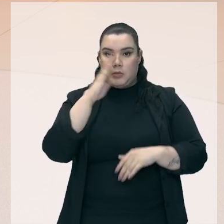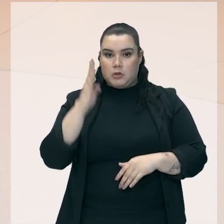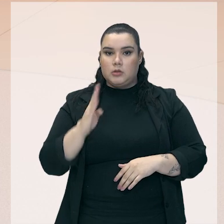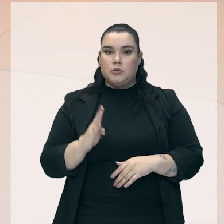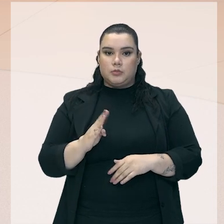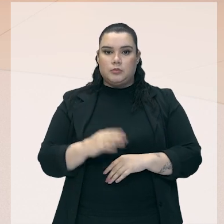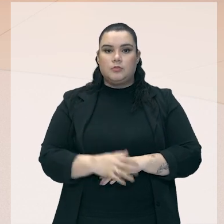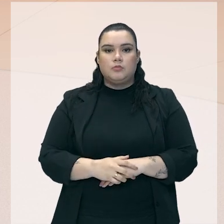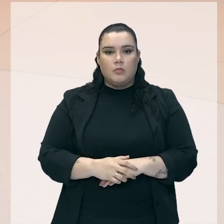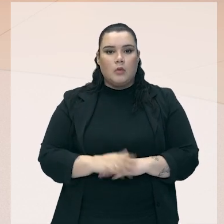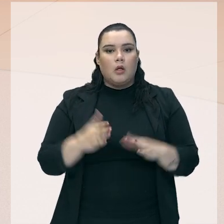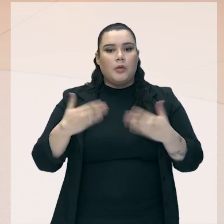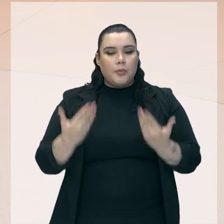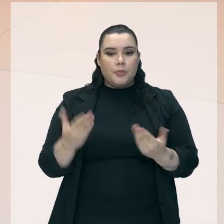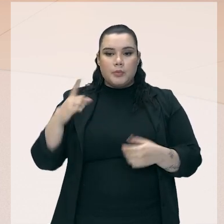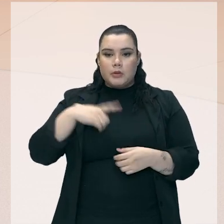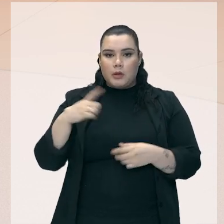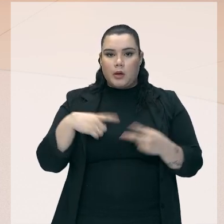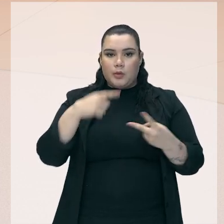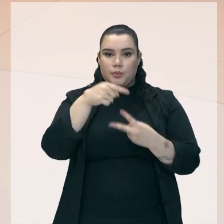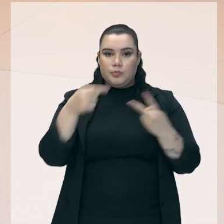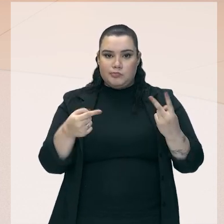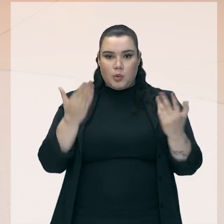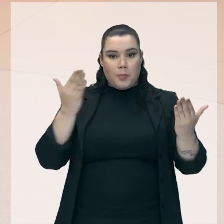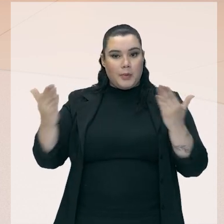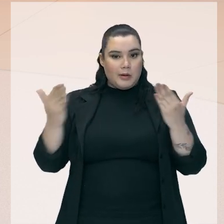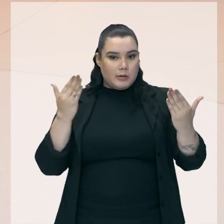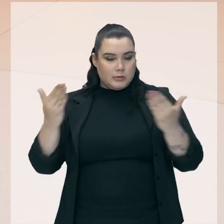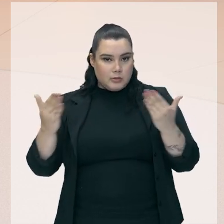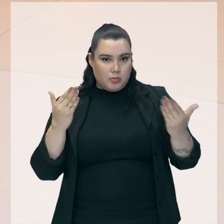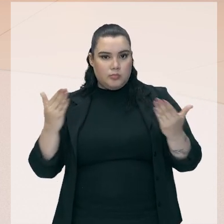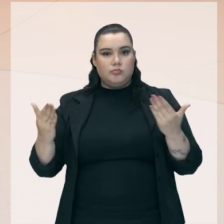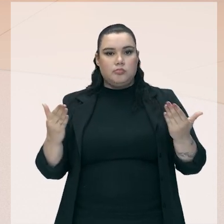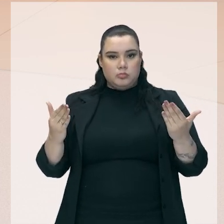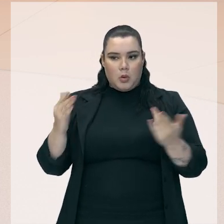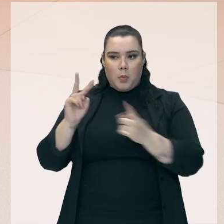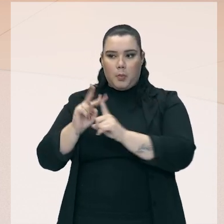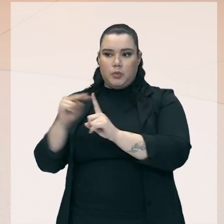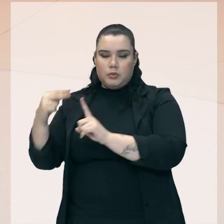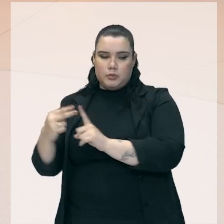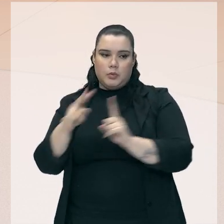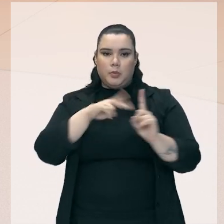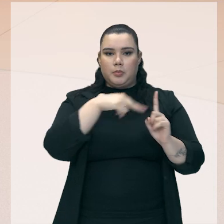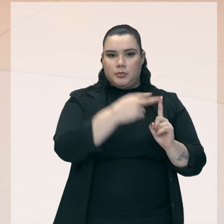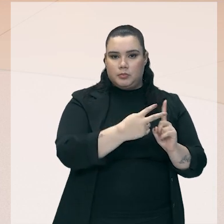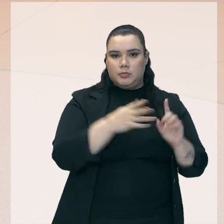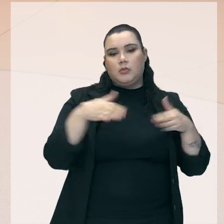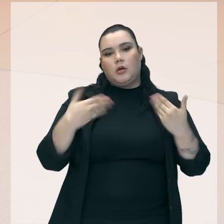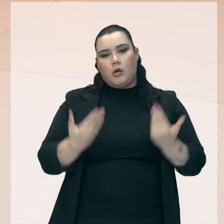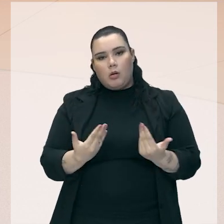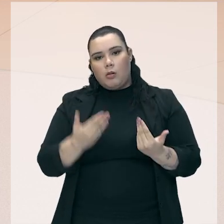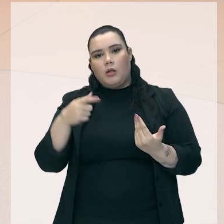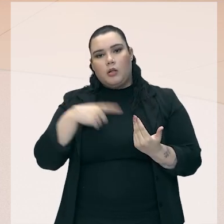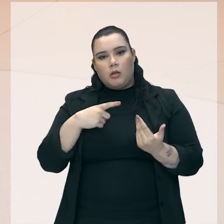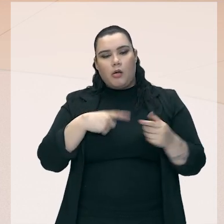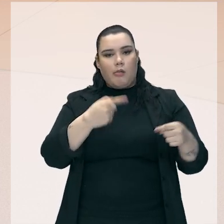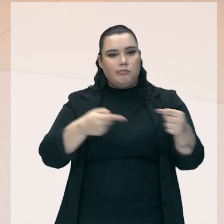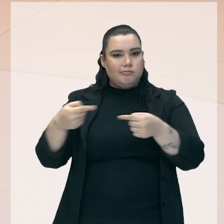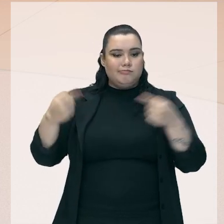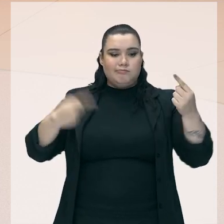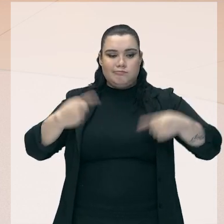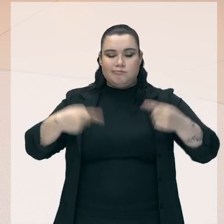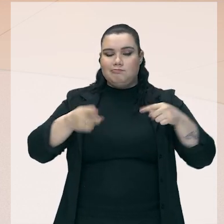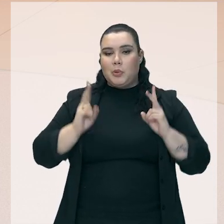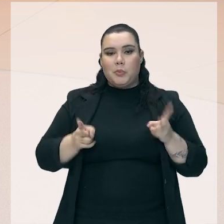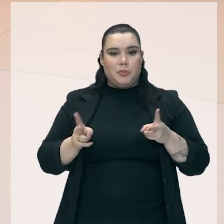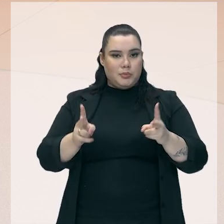né, então existem essas duas vertentes, essas duas formas de lidar, e aí a discussão, ela existe, né, ela existe, ela